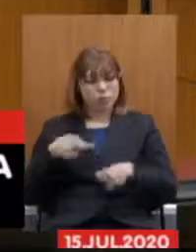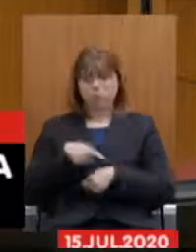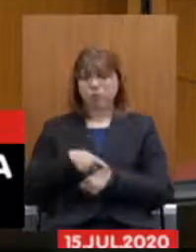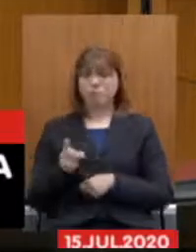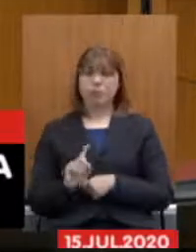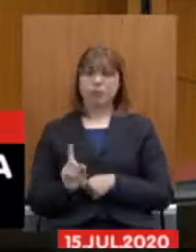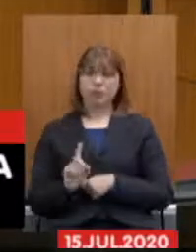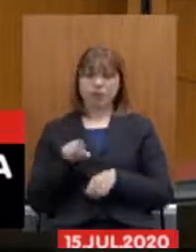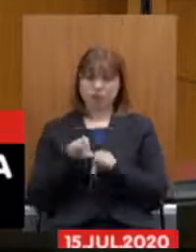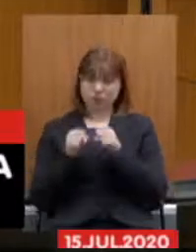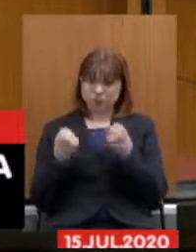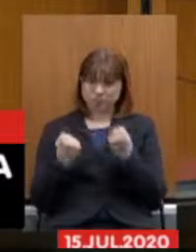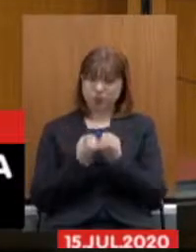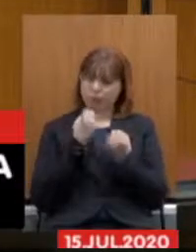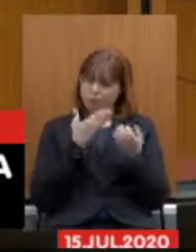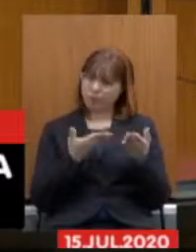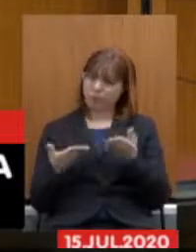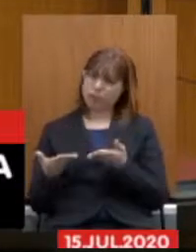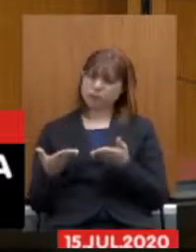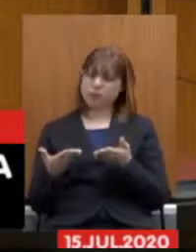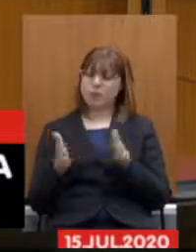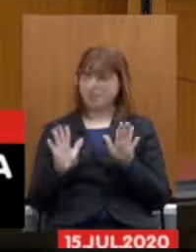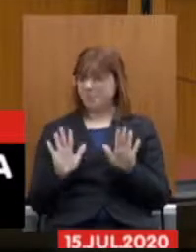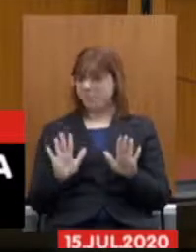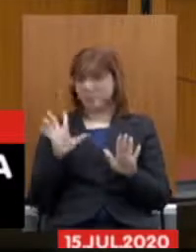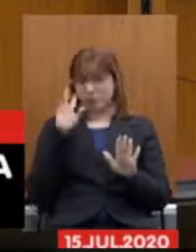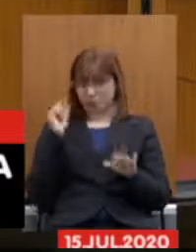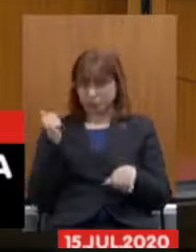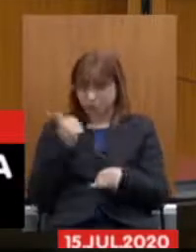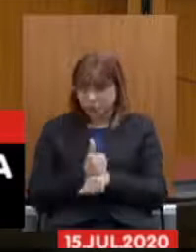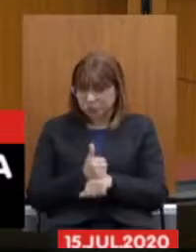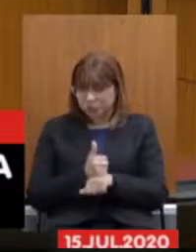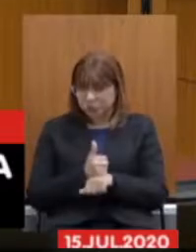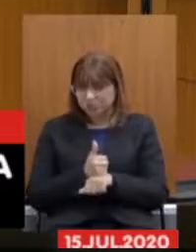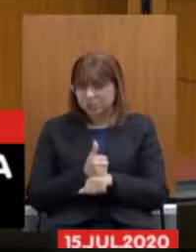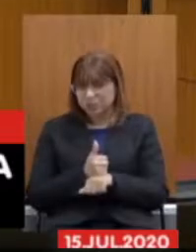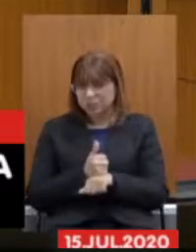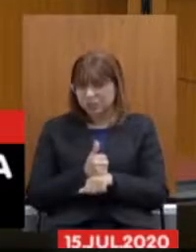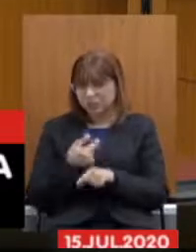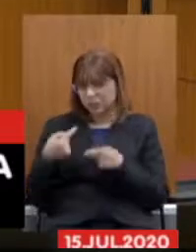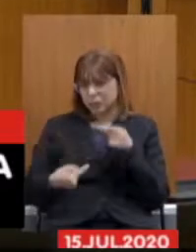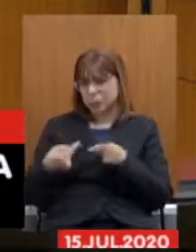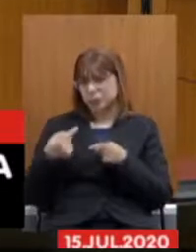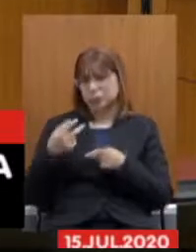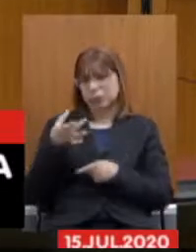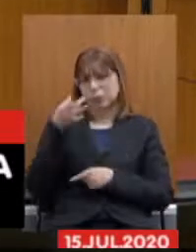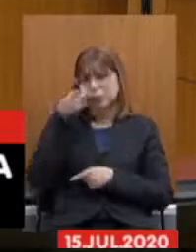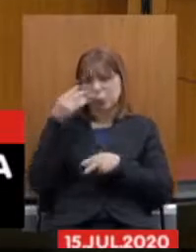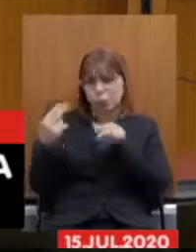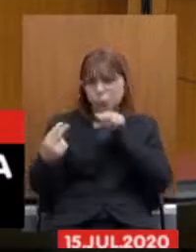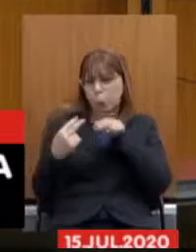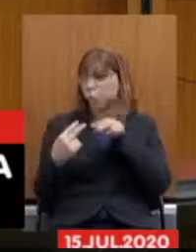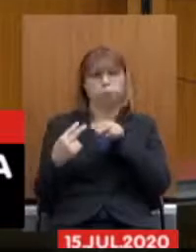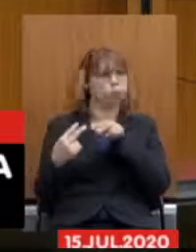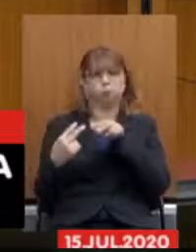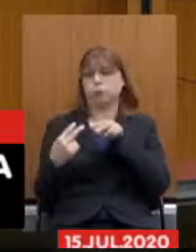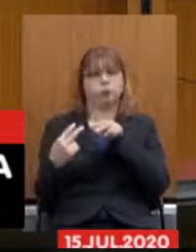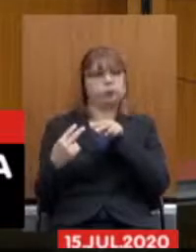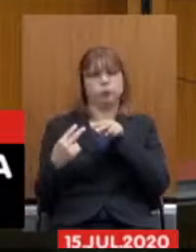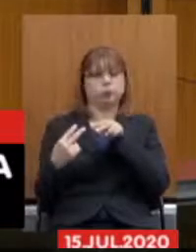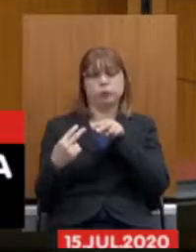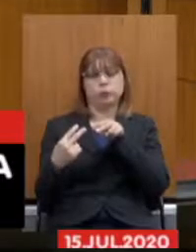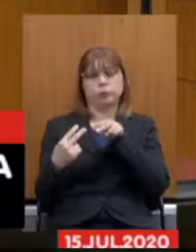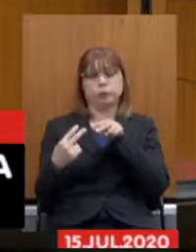esse seminário é muito bem-vindo, mas eu não acho que ele substitua uma discussão presencial. A gente não tem